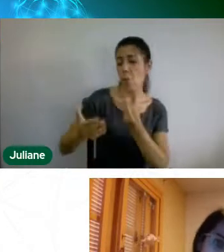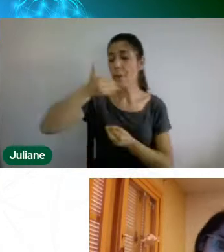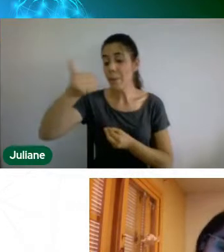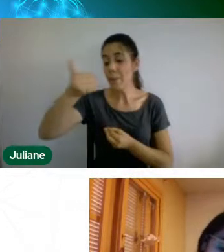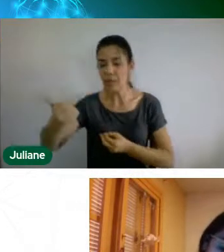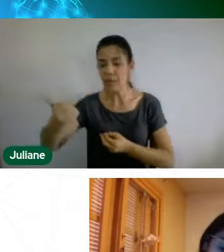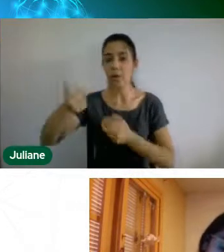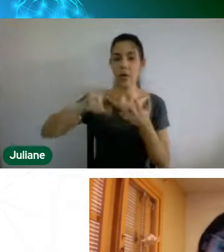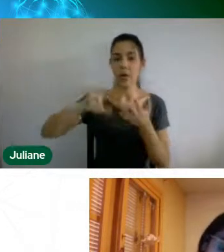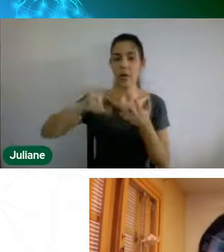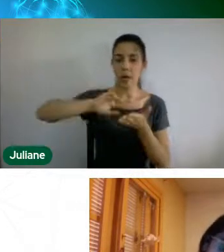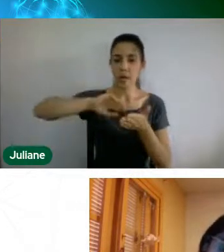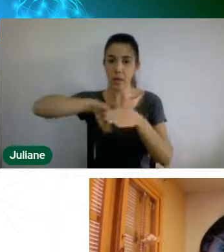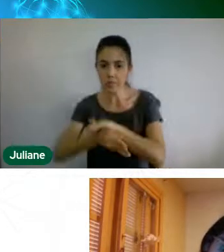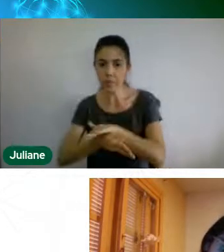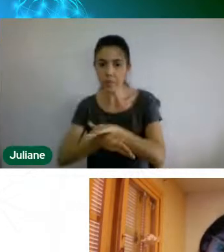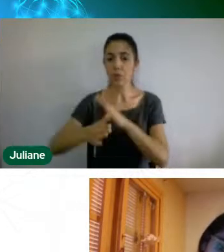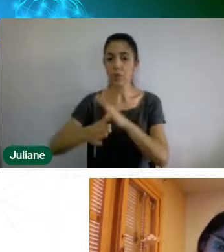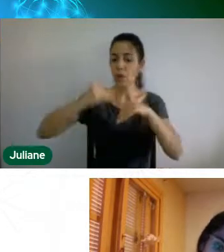mais.